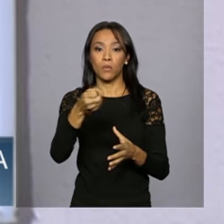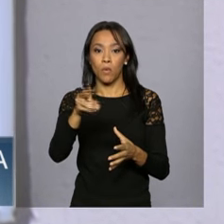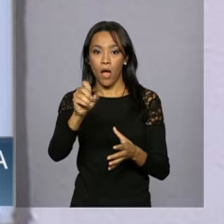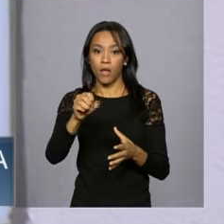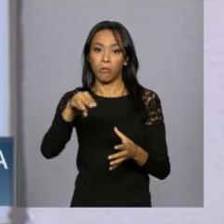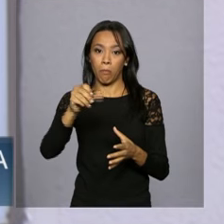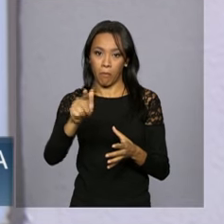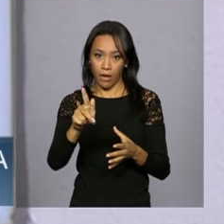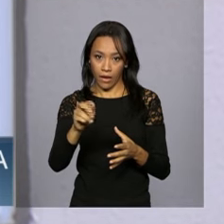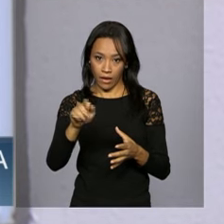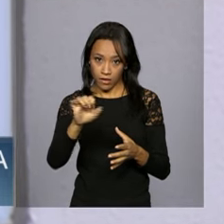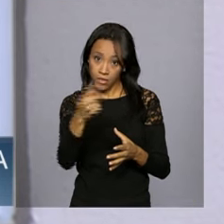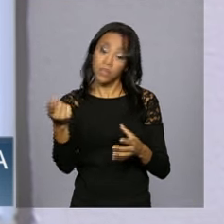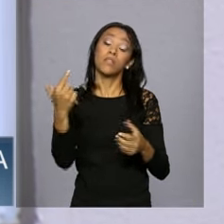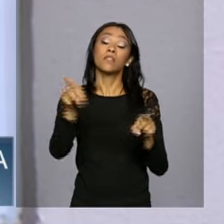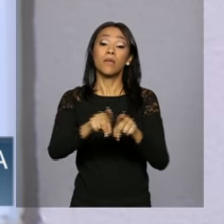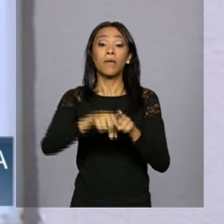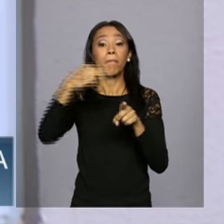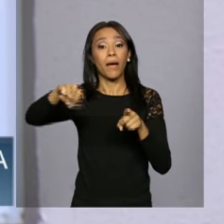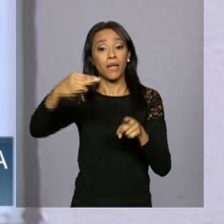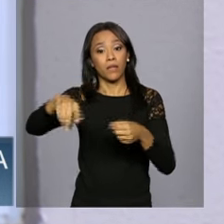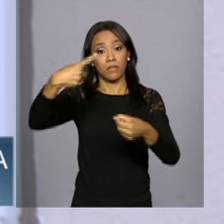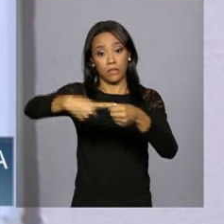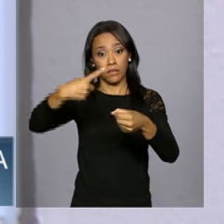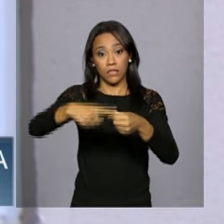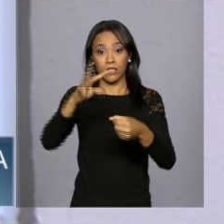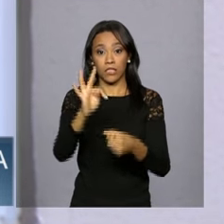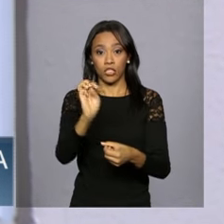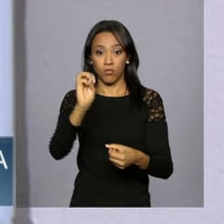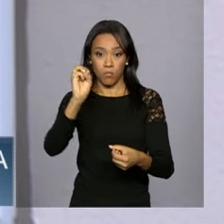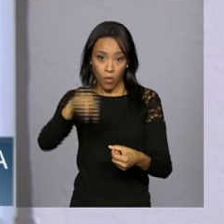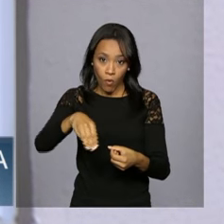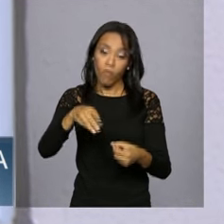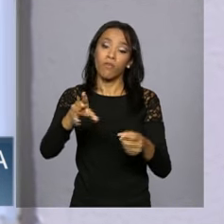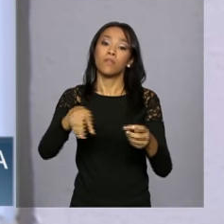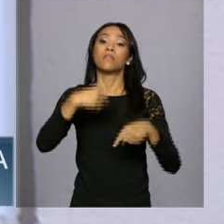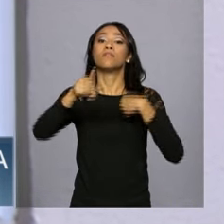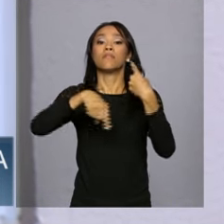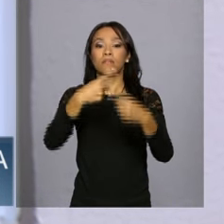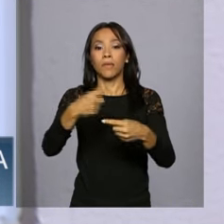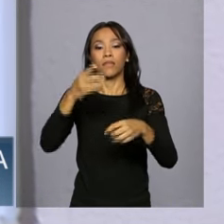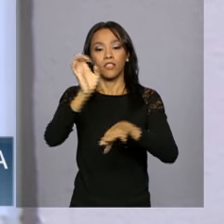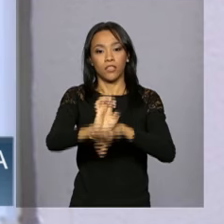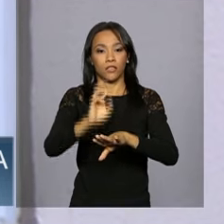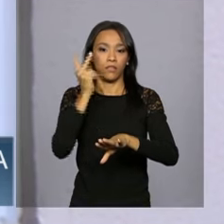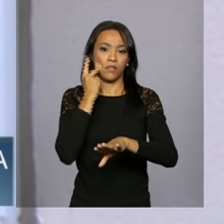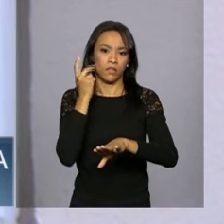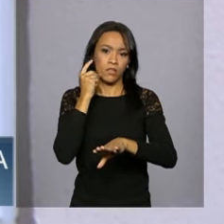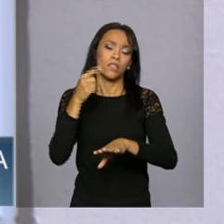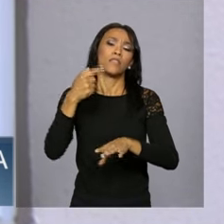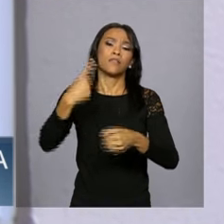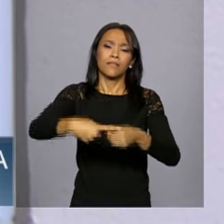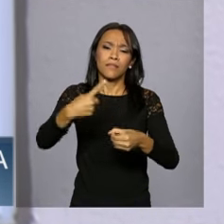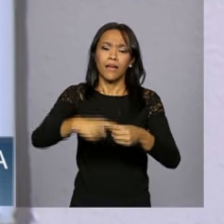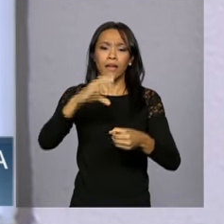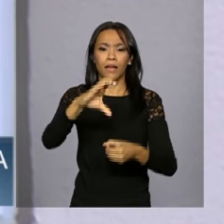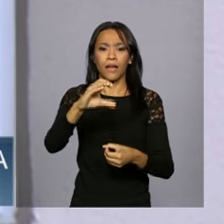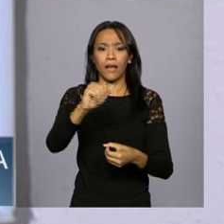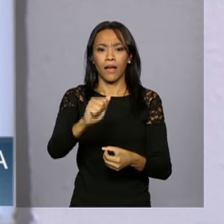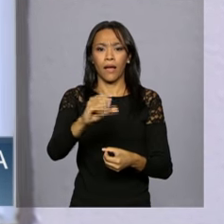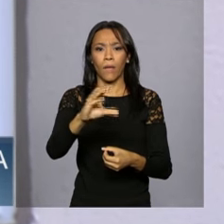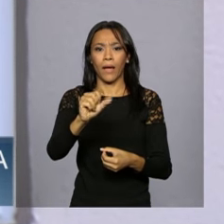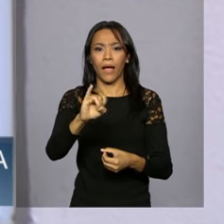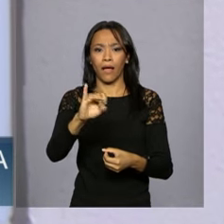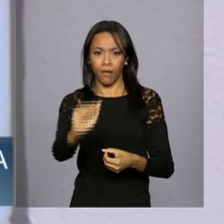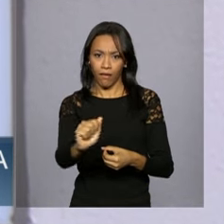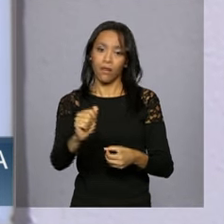Maranhão, a cidade de Timon vai receber residências. No Ceará, a cidade de Calcaia também recebe residências